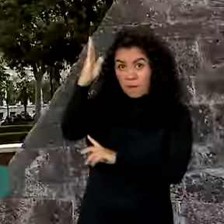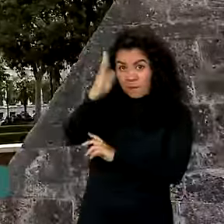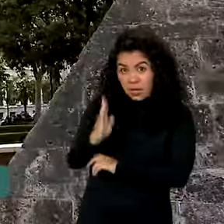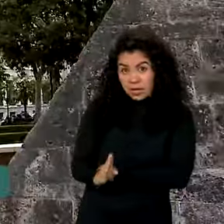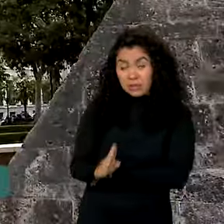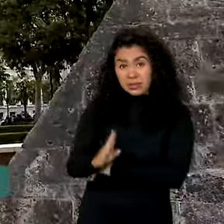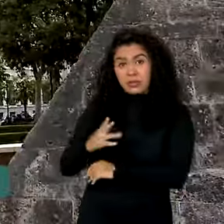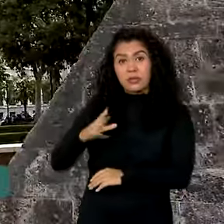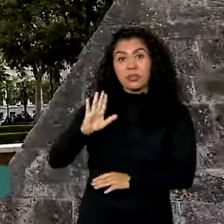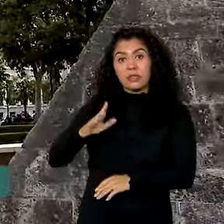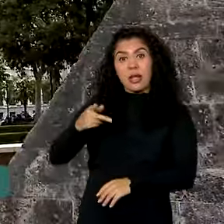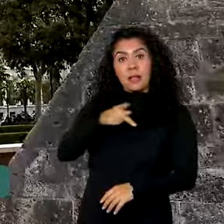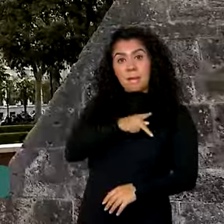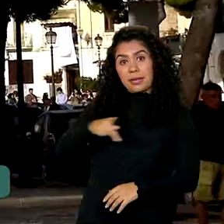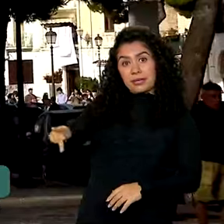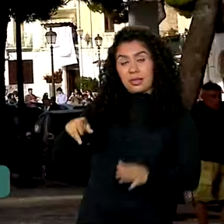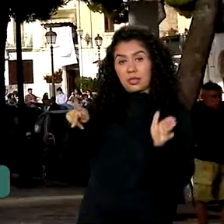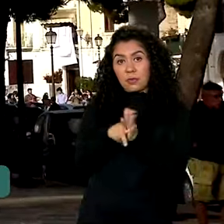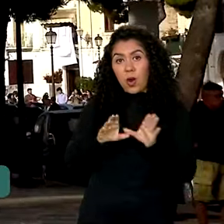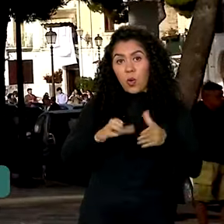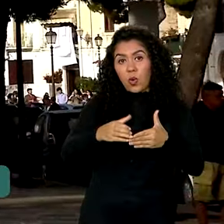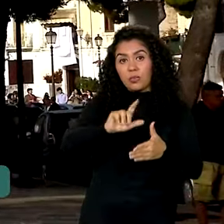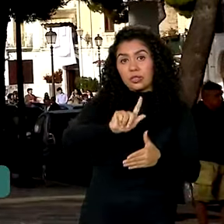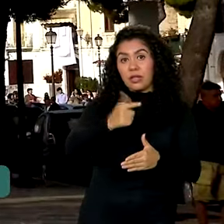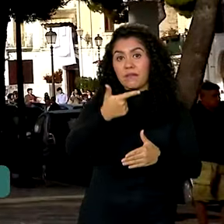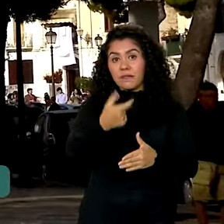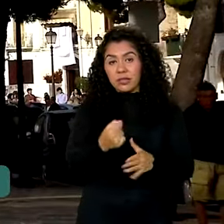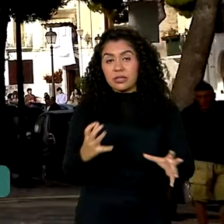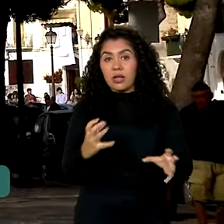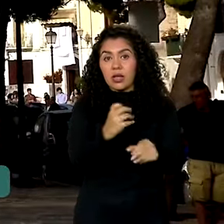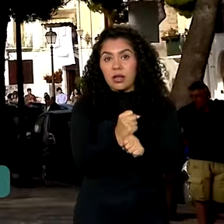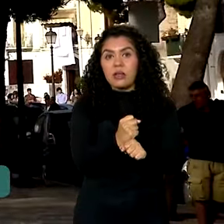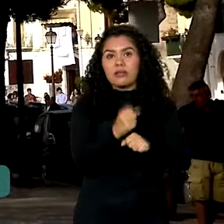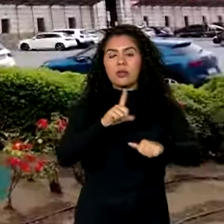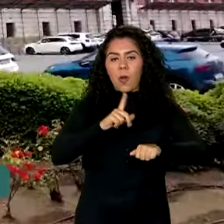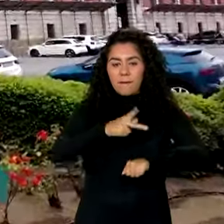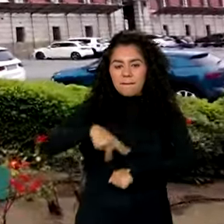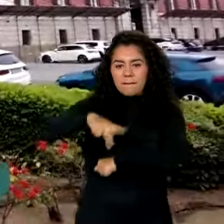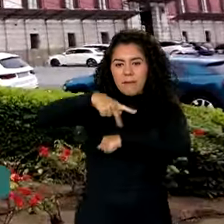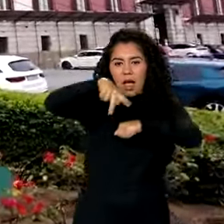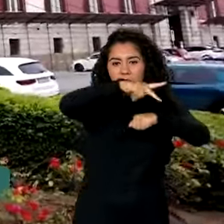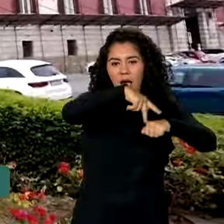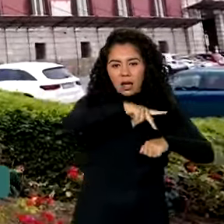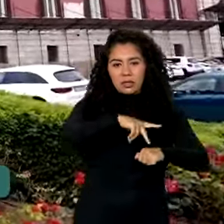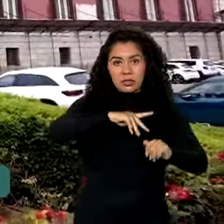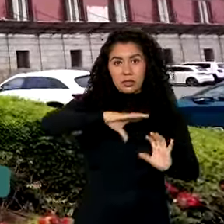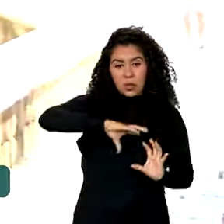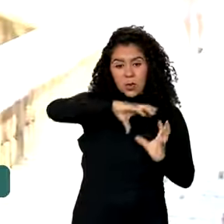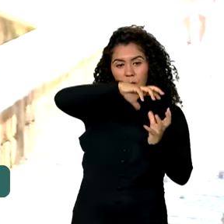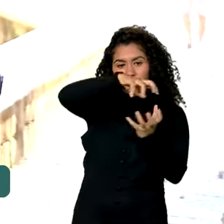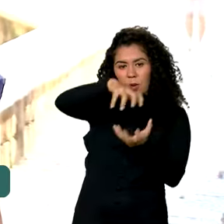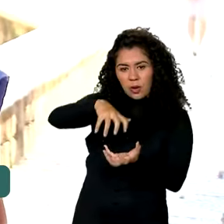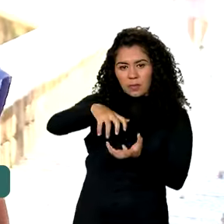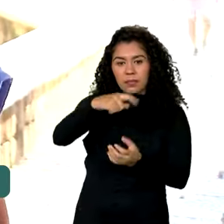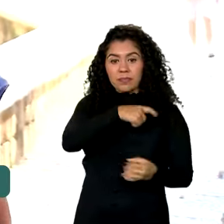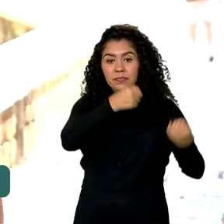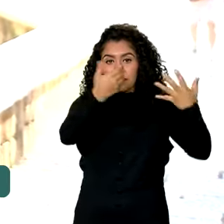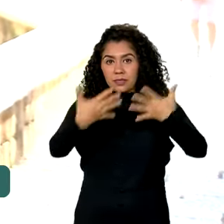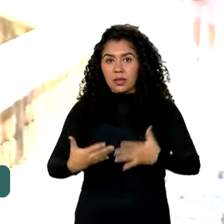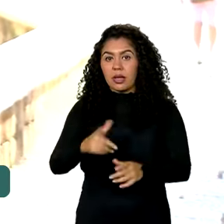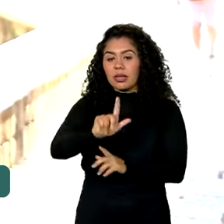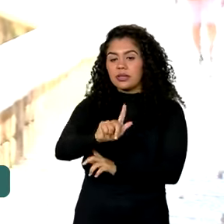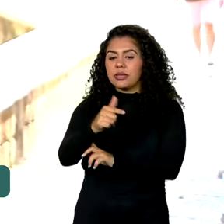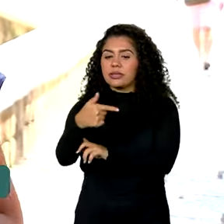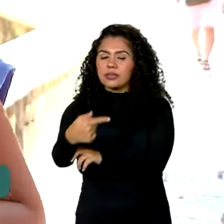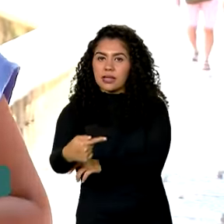está na presidência do G20, grupo que reúne as 20 maiores economias globais. No G7, o